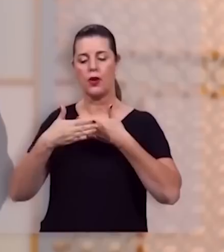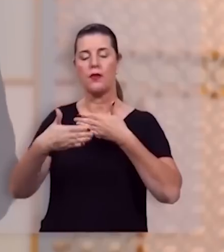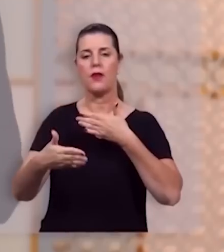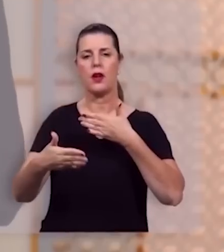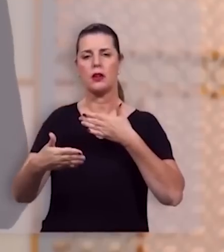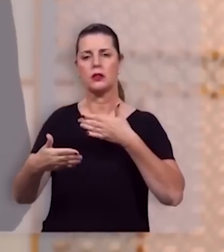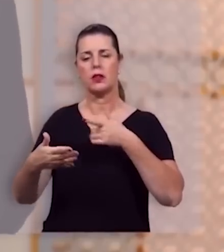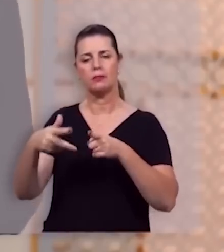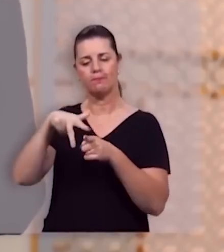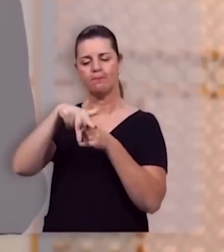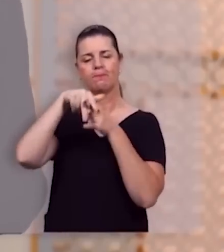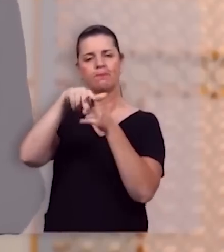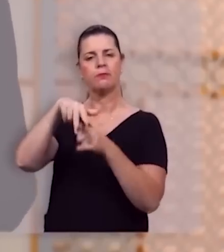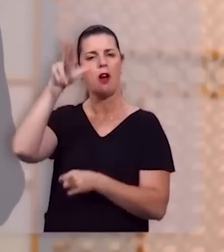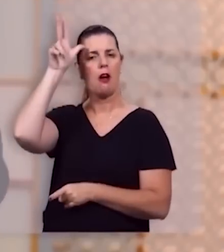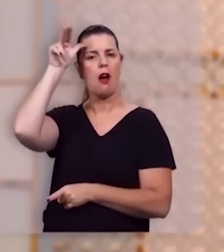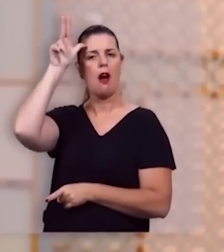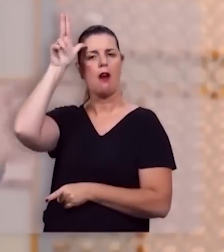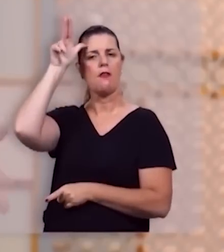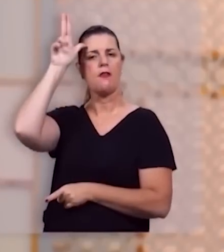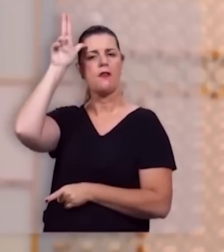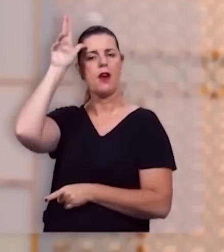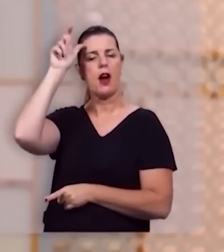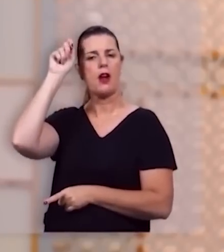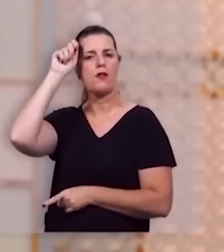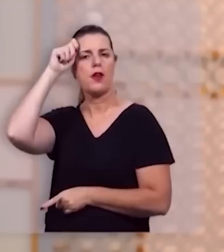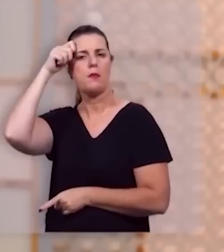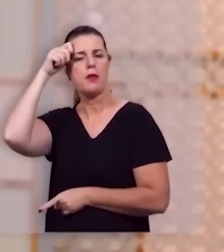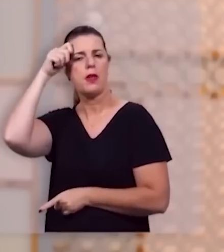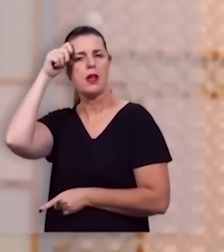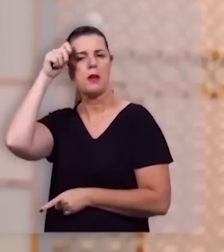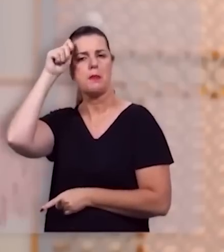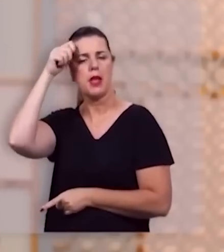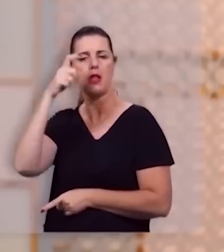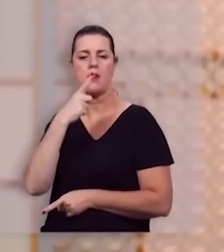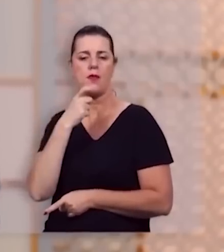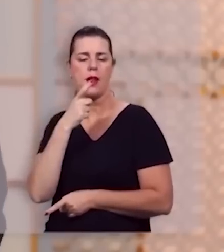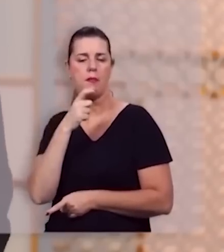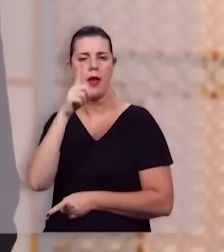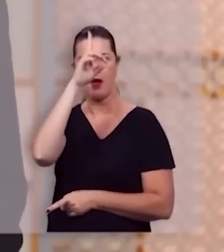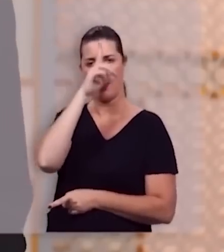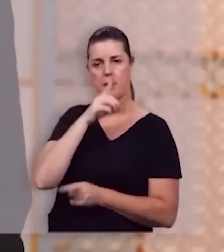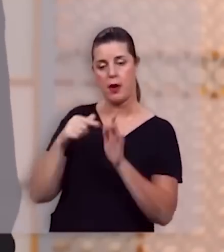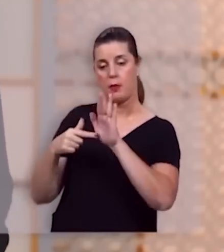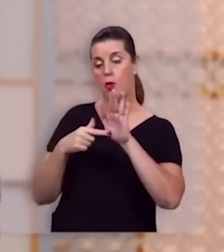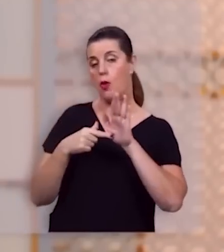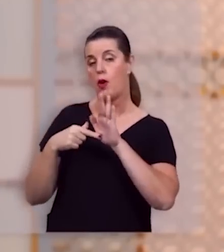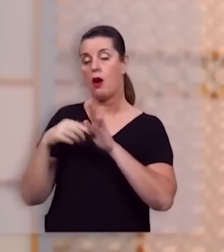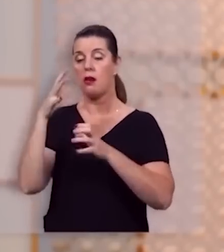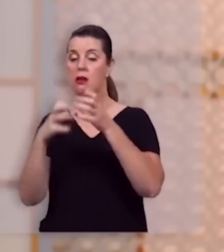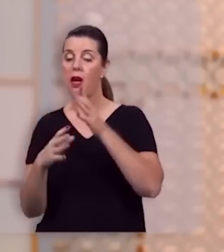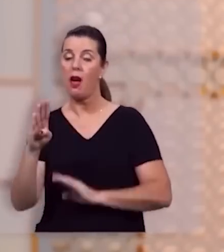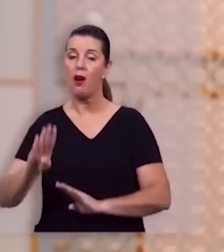vermelho, cavalo preto, cavalo amarelo, representando a guerra, representando a fome,